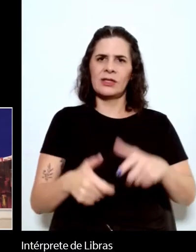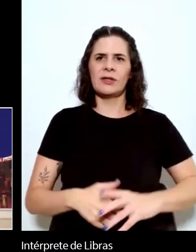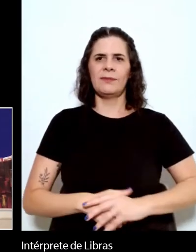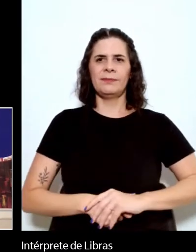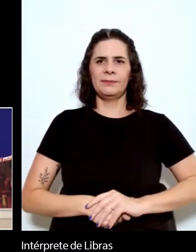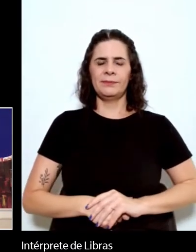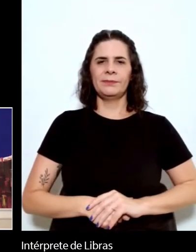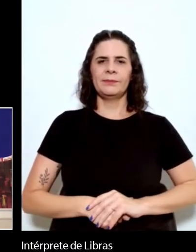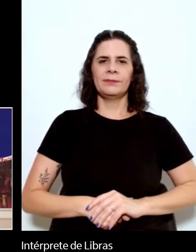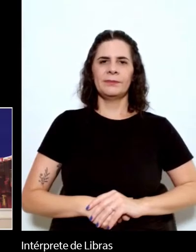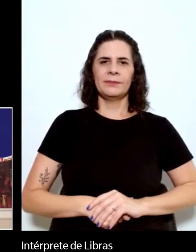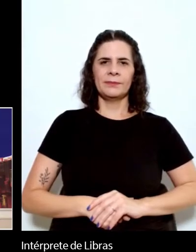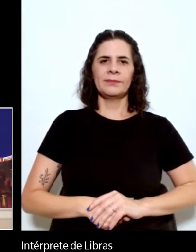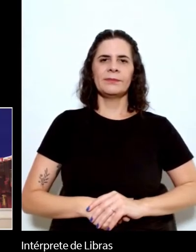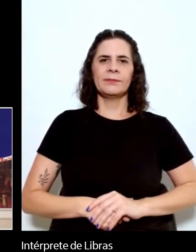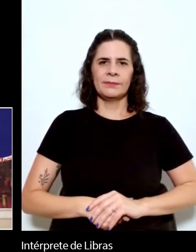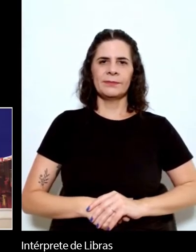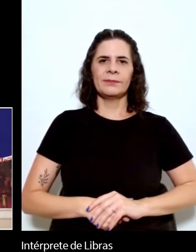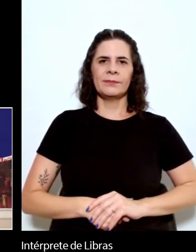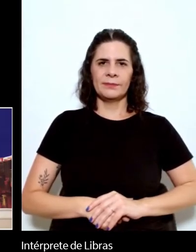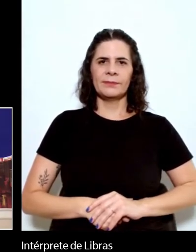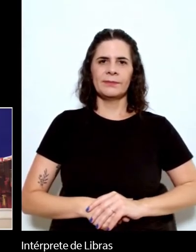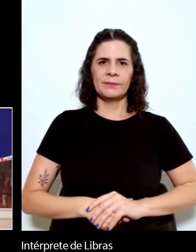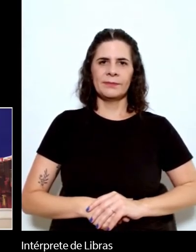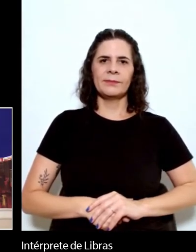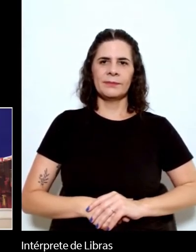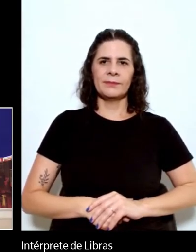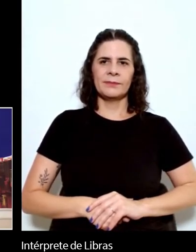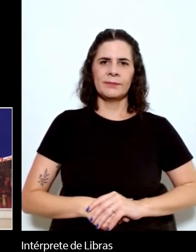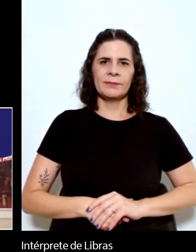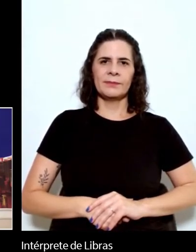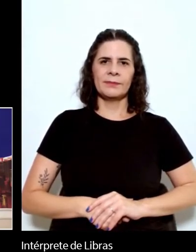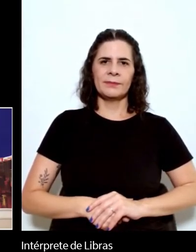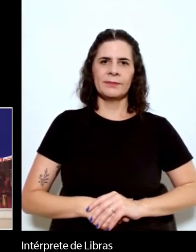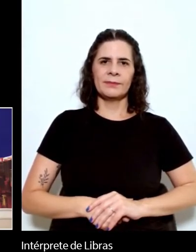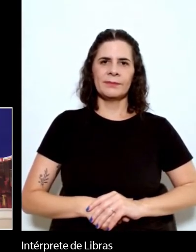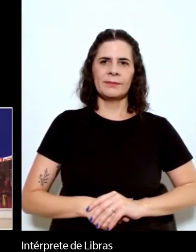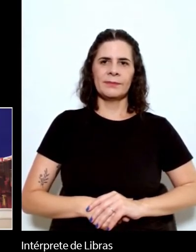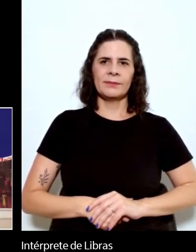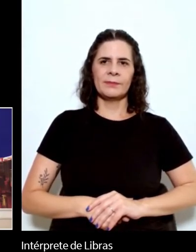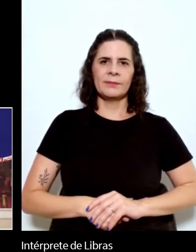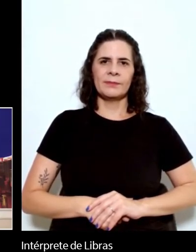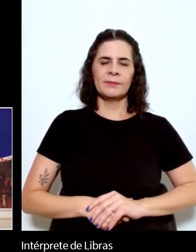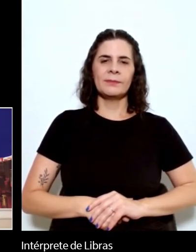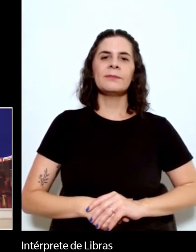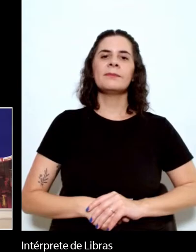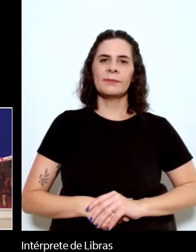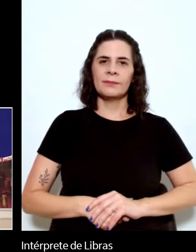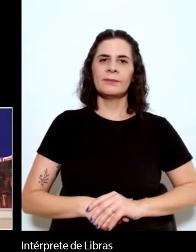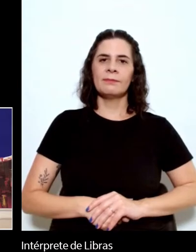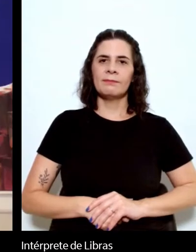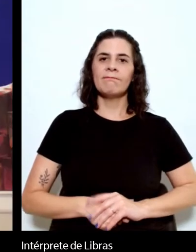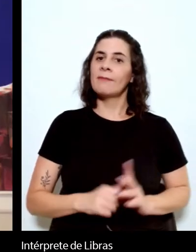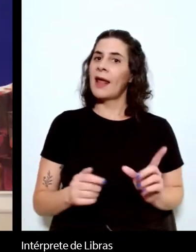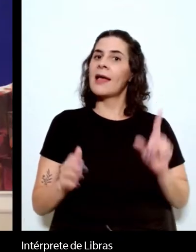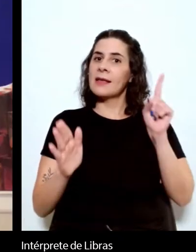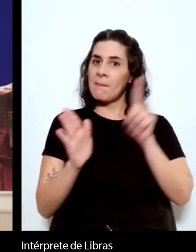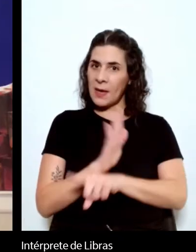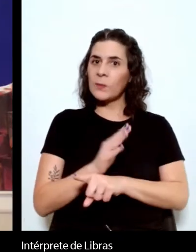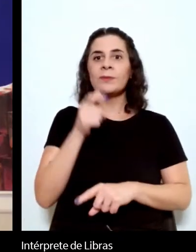Olha, uma excelente pergunta. Esse prefácio do Waldo Frank é muito pouco conhecido